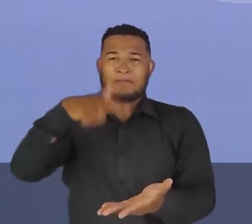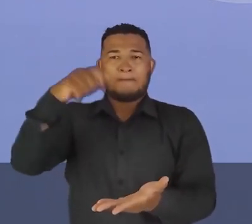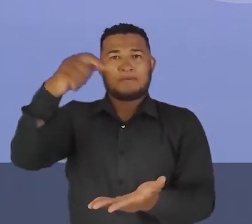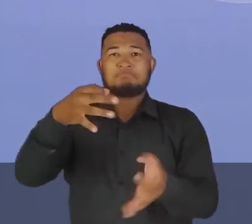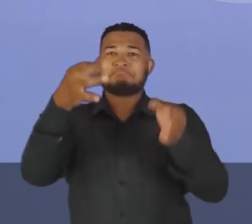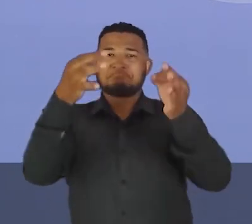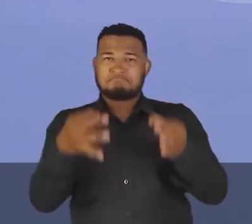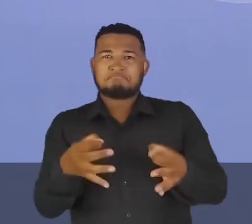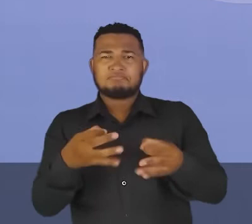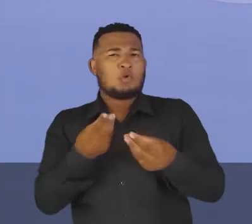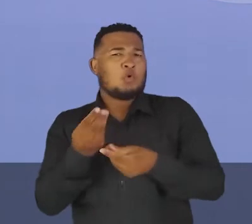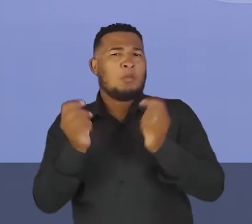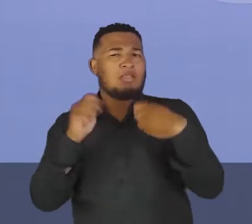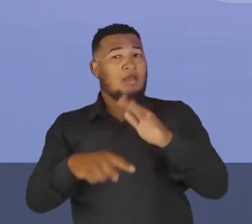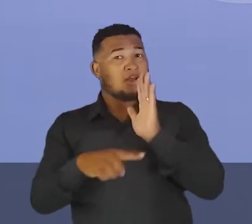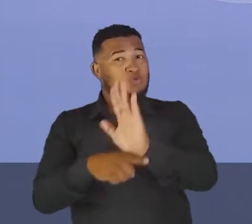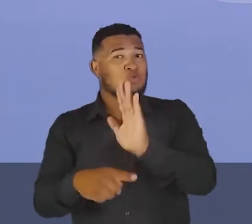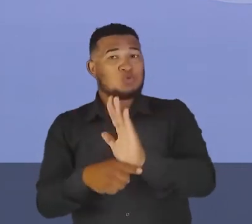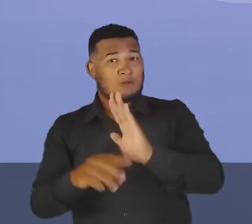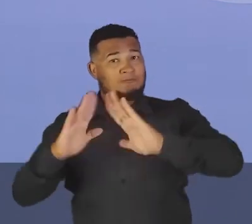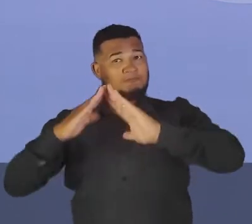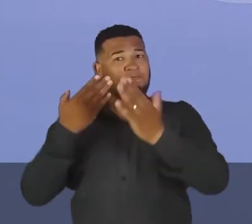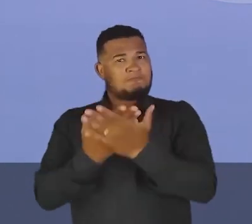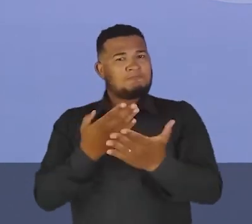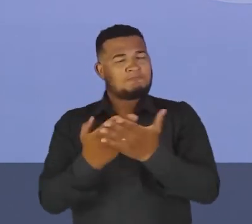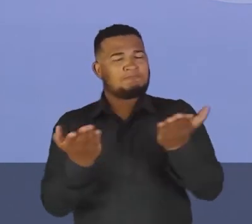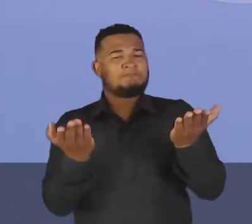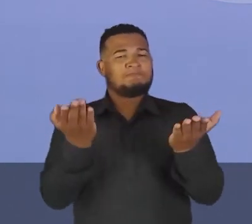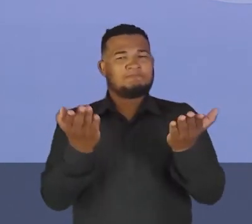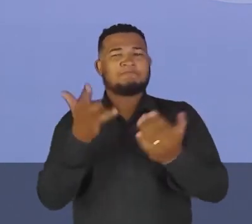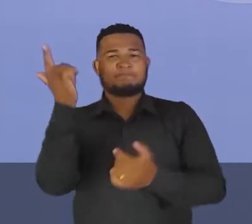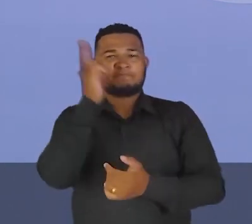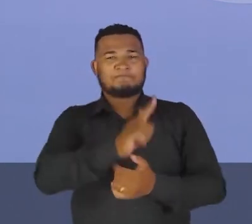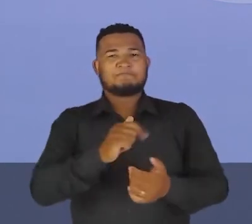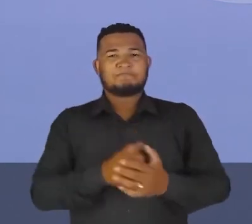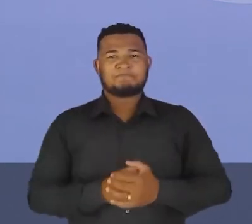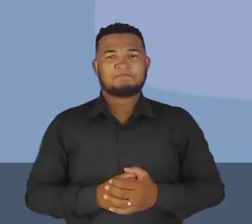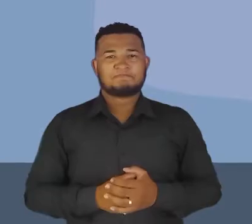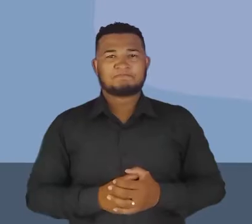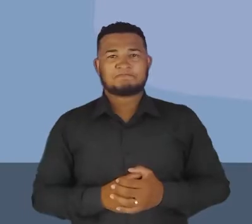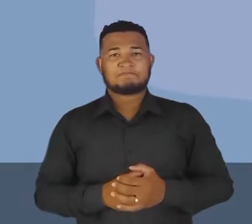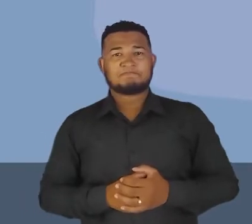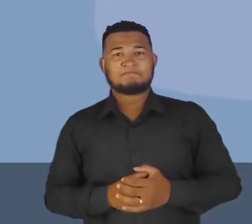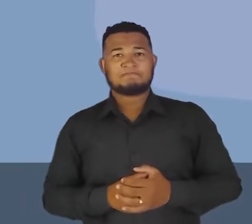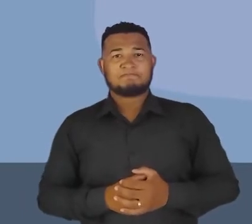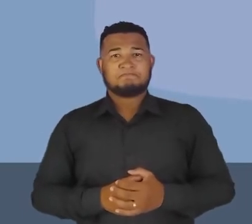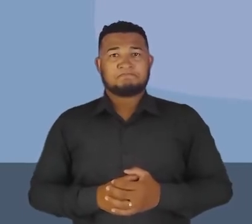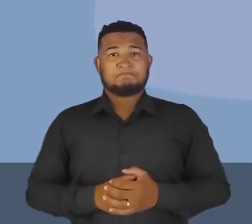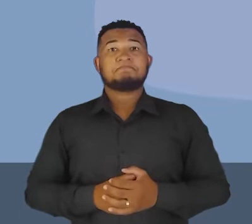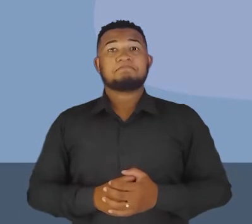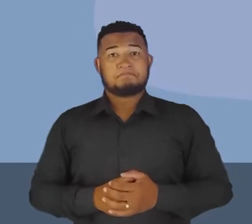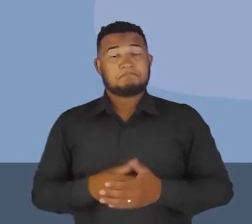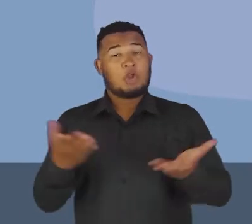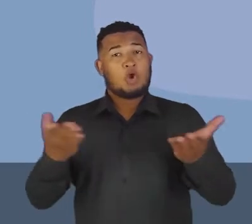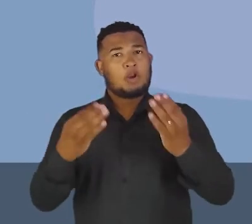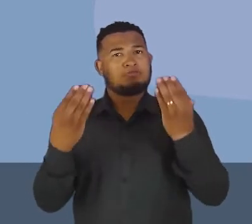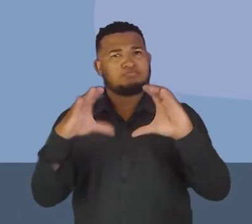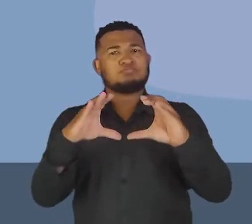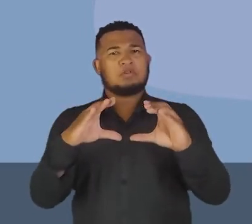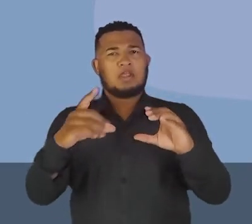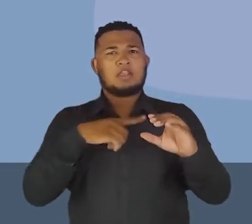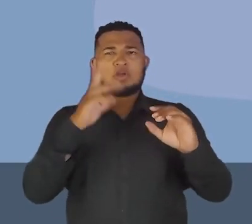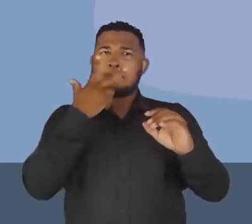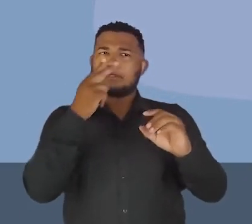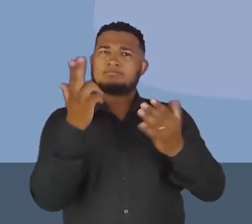uma forma de ajudar a minha escola na ideia da sustentabilidade, tá? Olha para a telinha. Eu trouxe para vocês aqui esse mosaico,